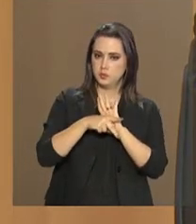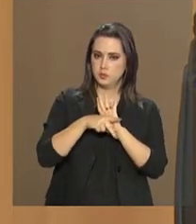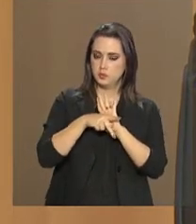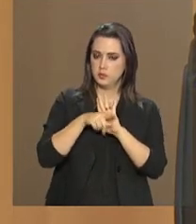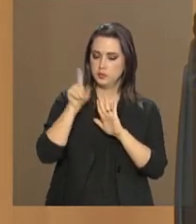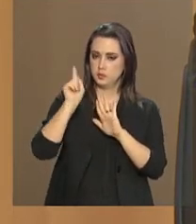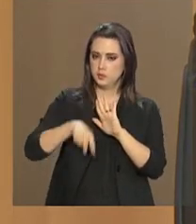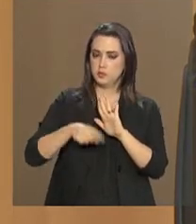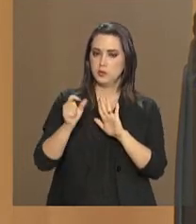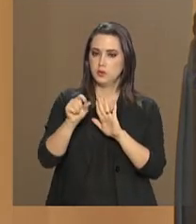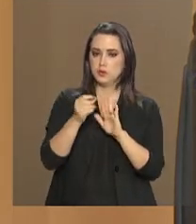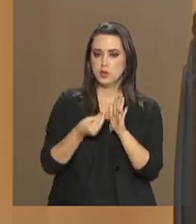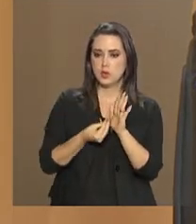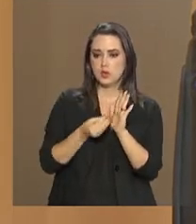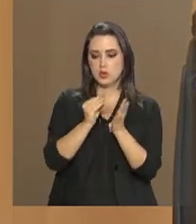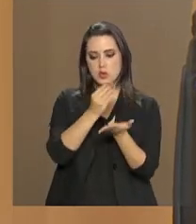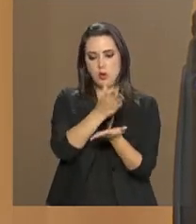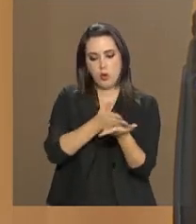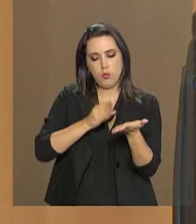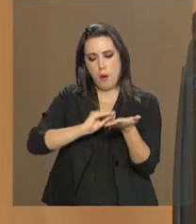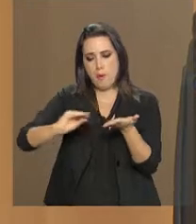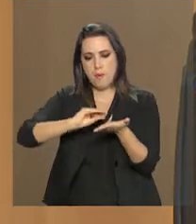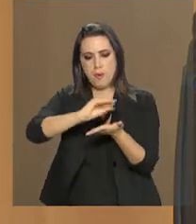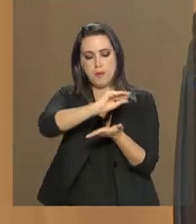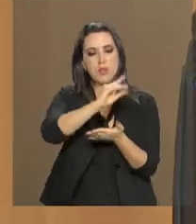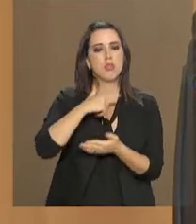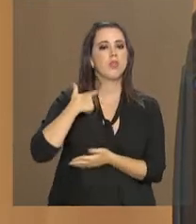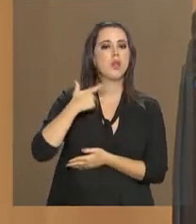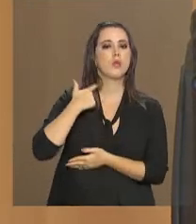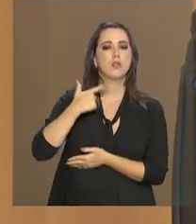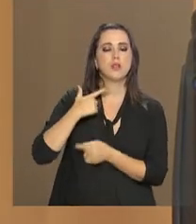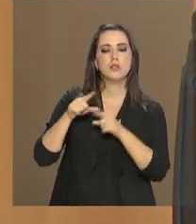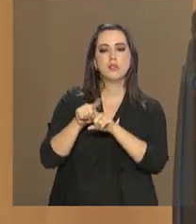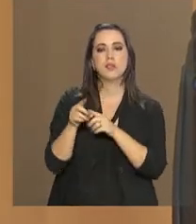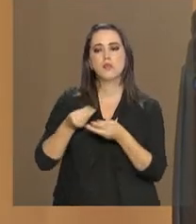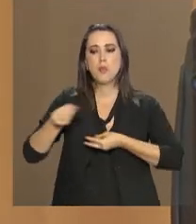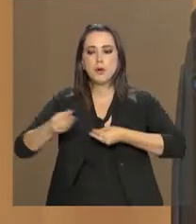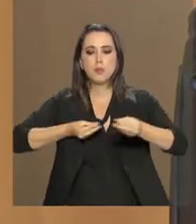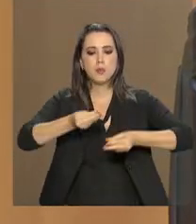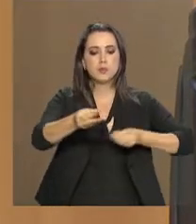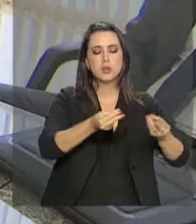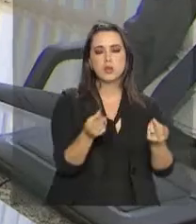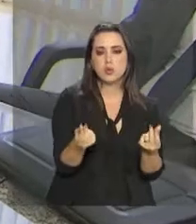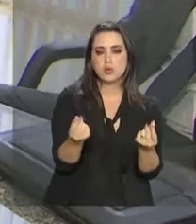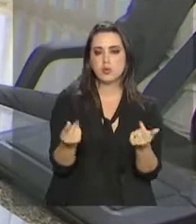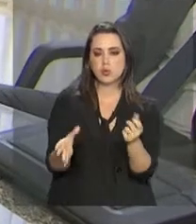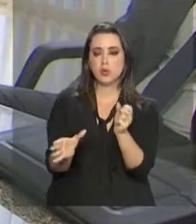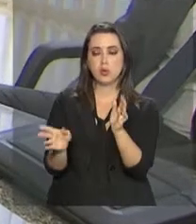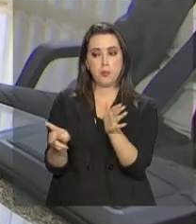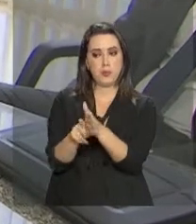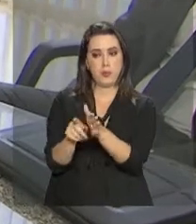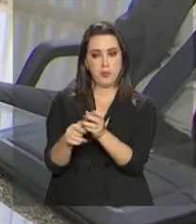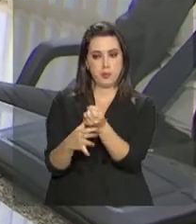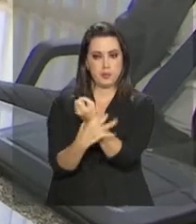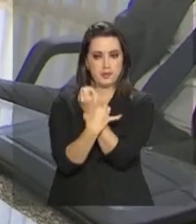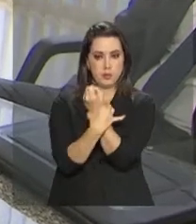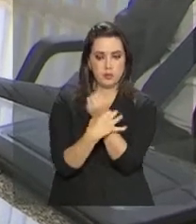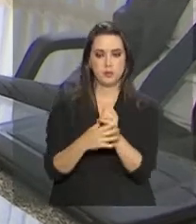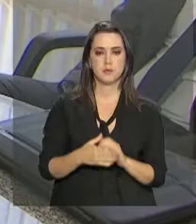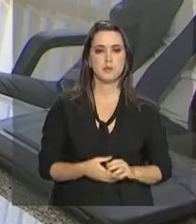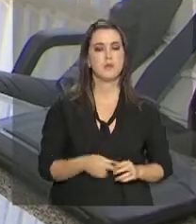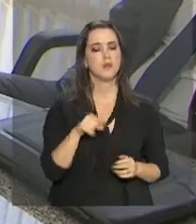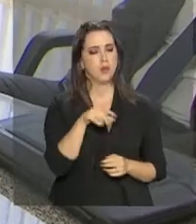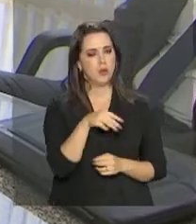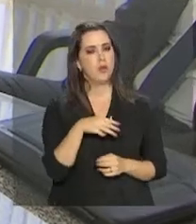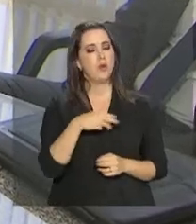que redistribui recursos das loterias expositivas para a segurança pública. Raul Jungmann colocou o ministério